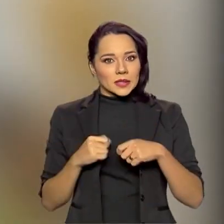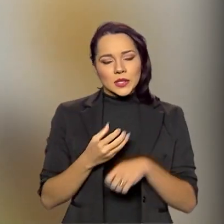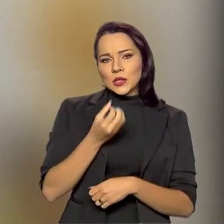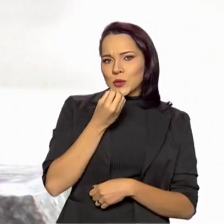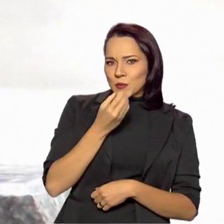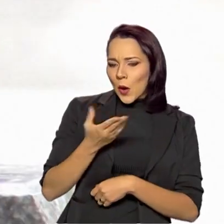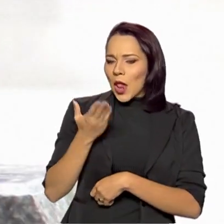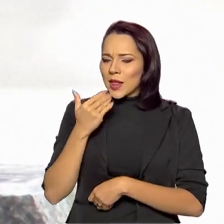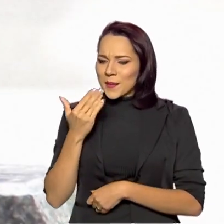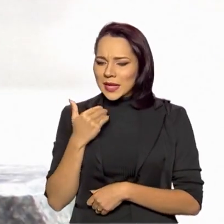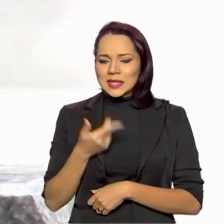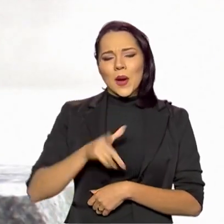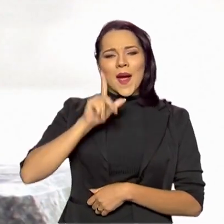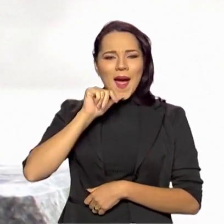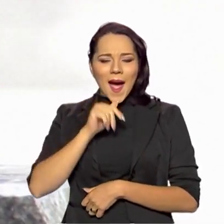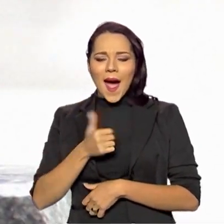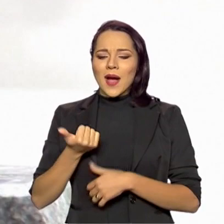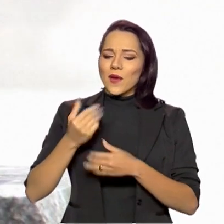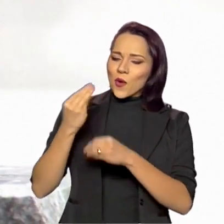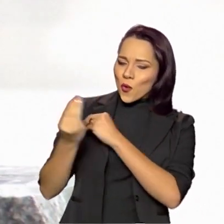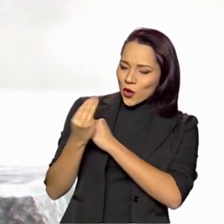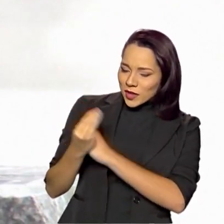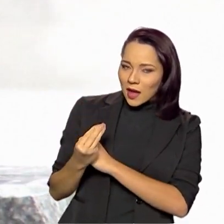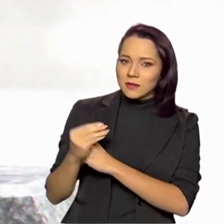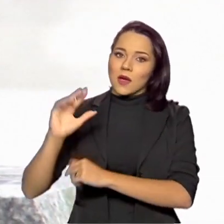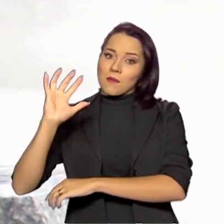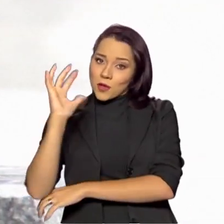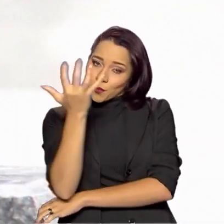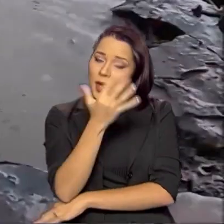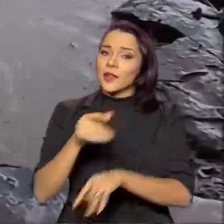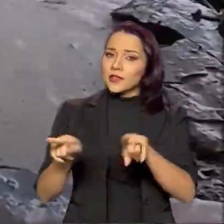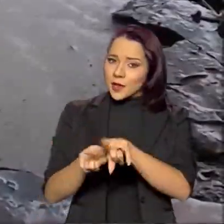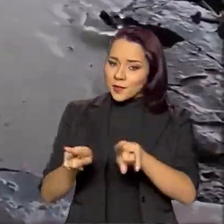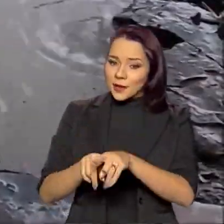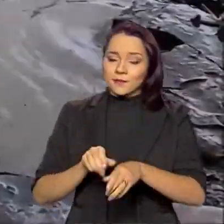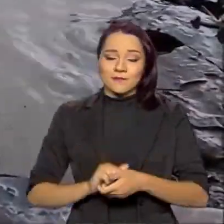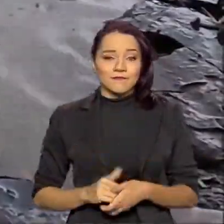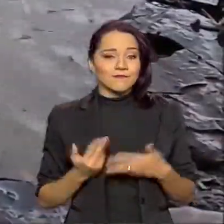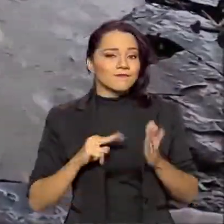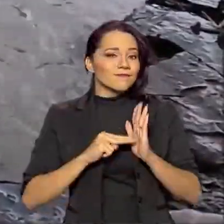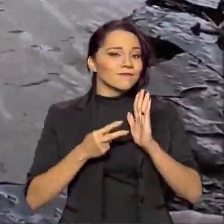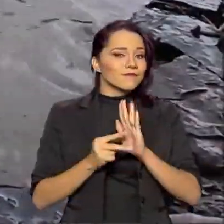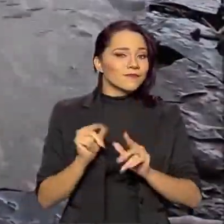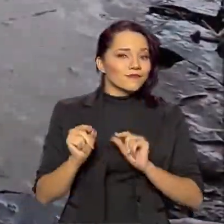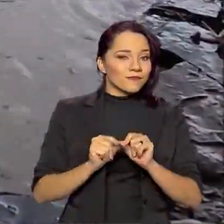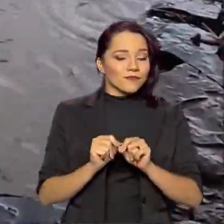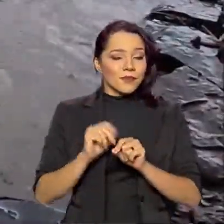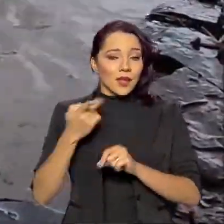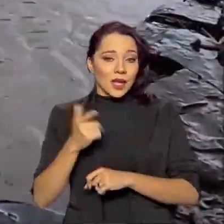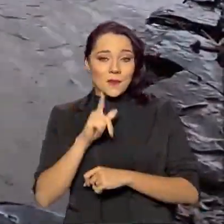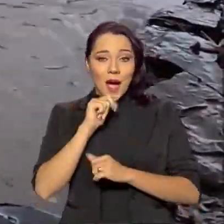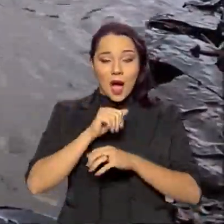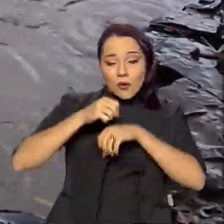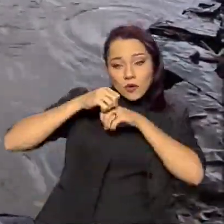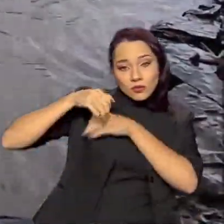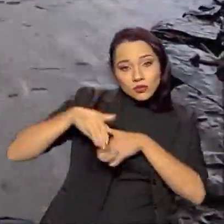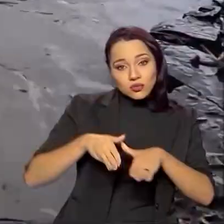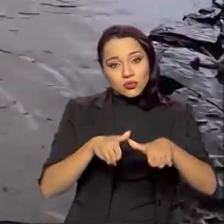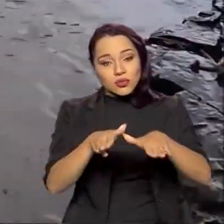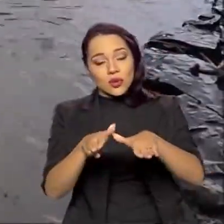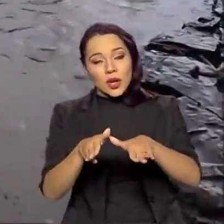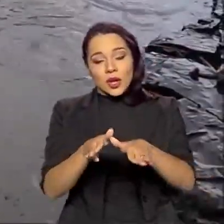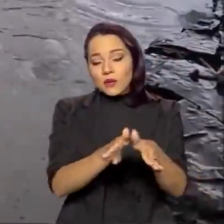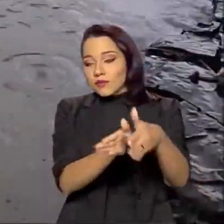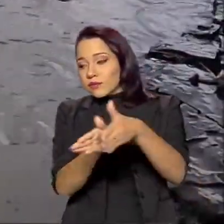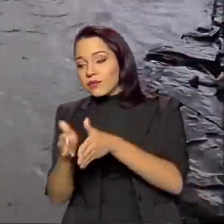alimentação, hidratação e cuidados, o meio ambiente também. Isso quer dizer que para distribuir e receber as águas dos